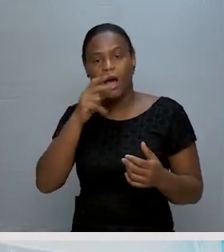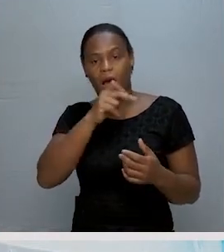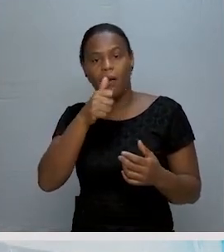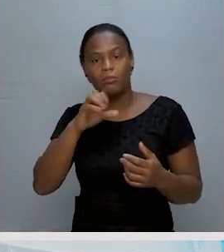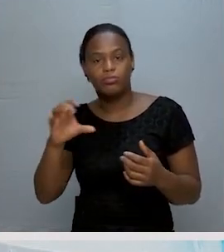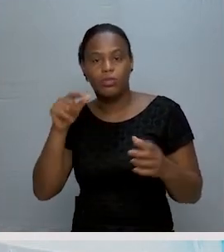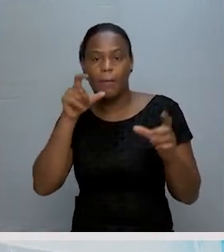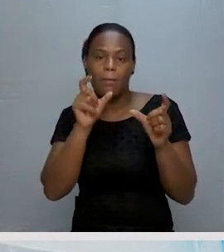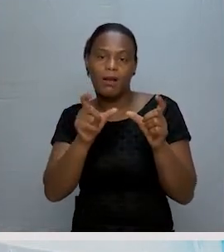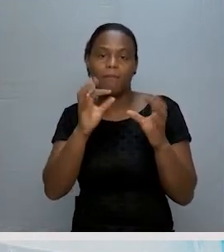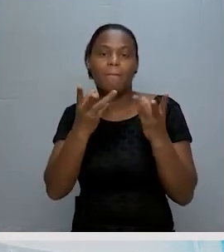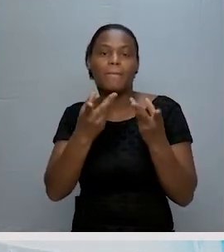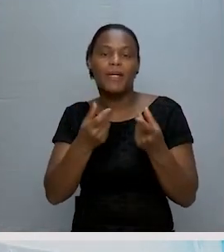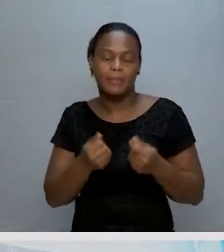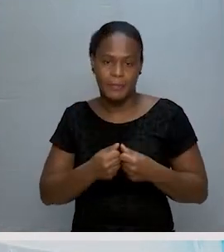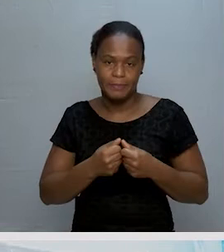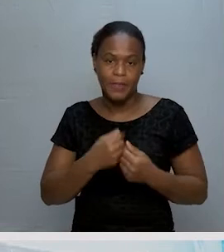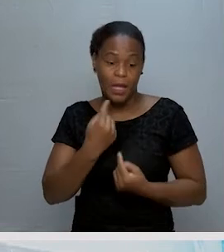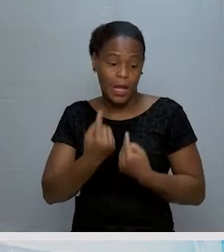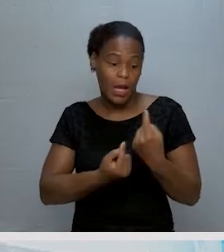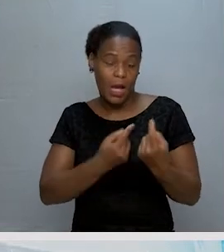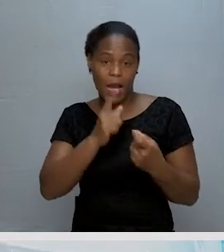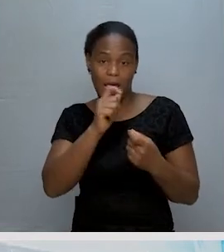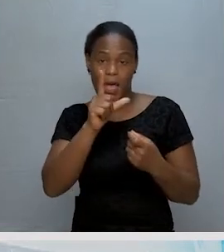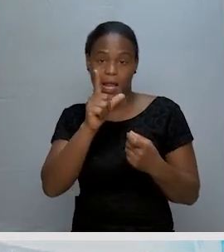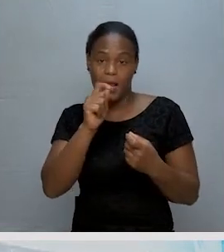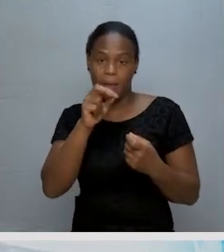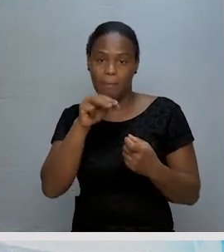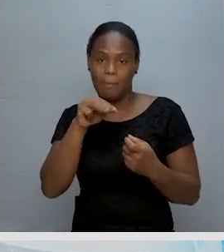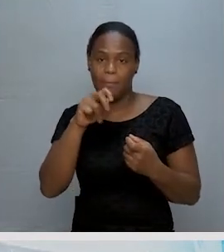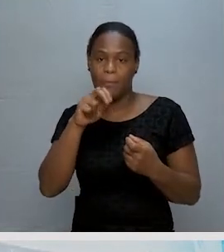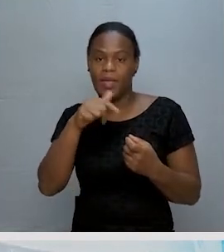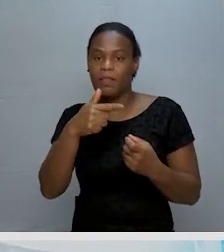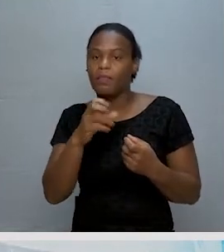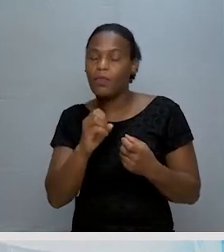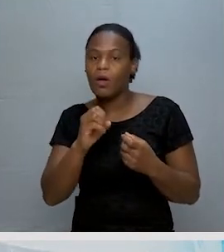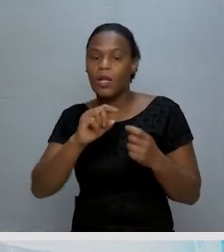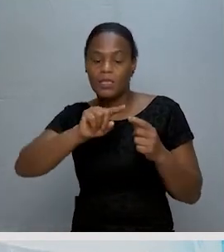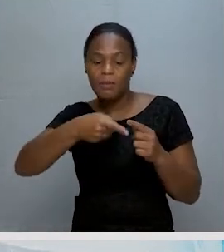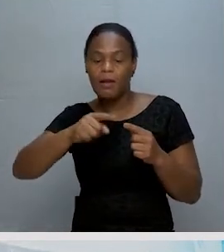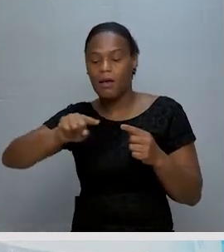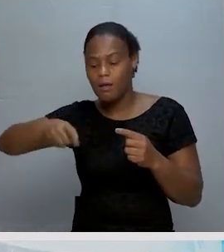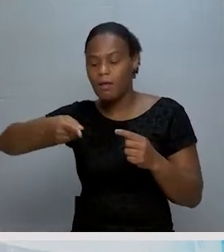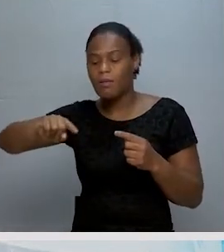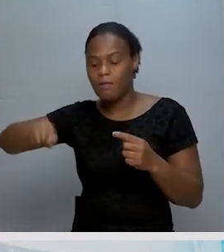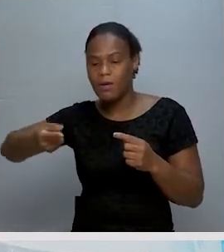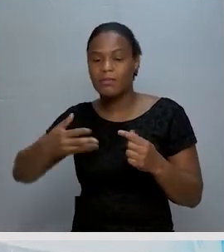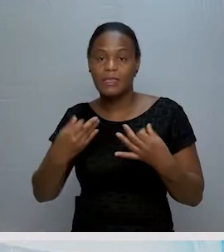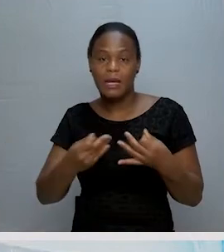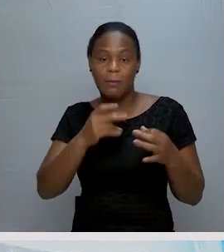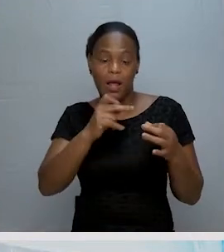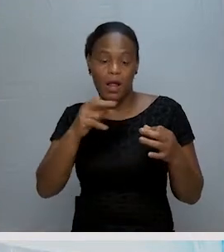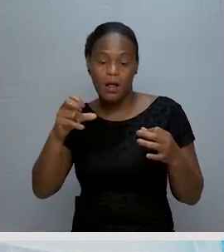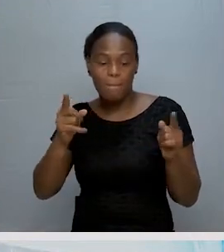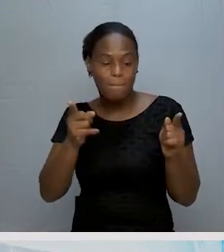compõem a palavra matemática. Cada elemento vem separado de uma vírgula. Não esquecem disso e sempre por letras